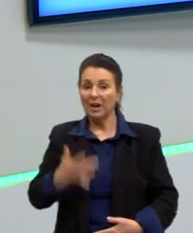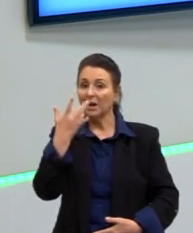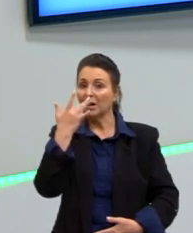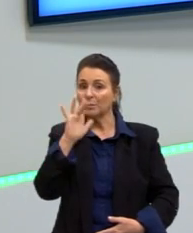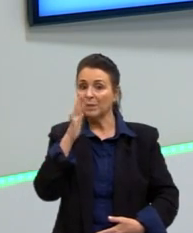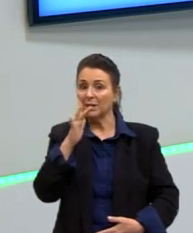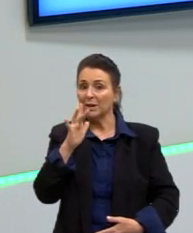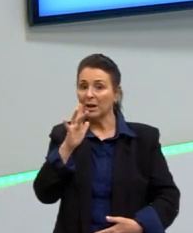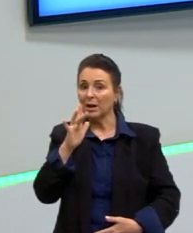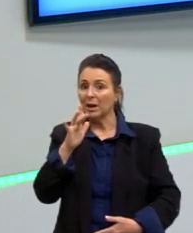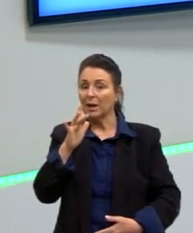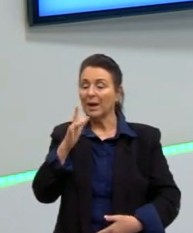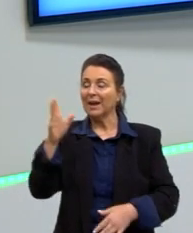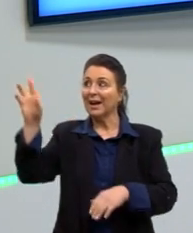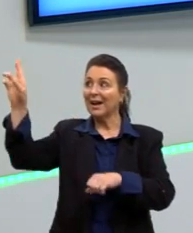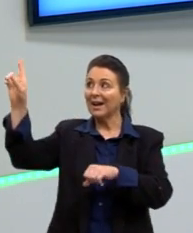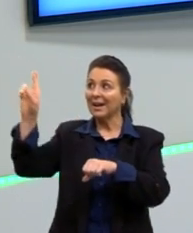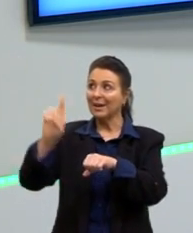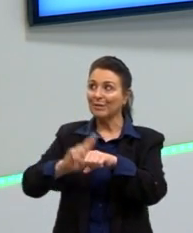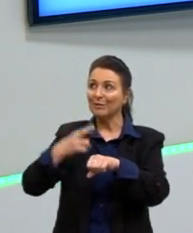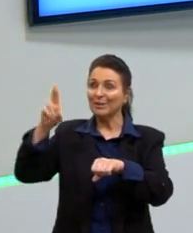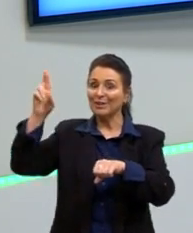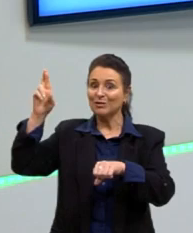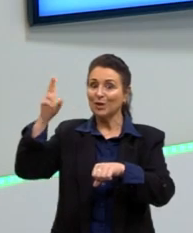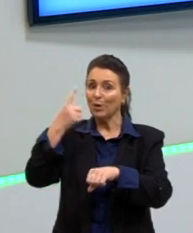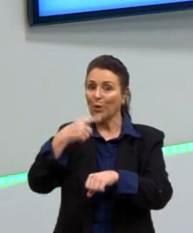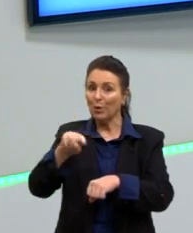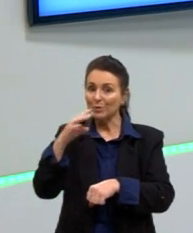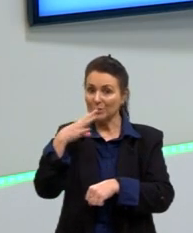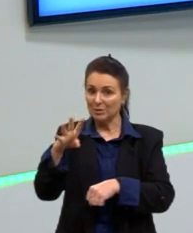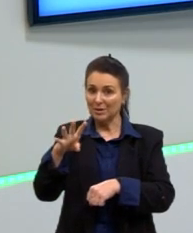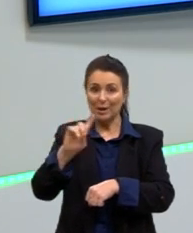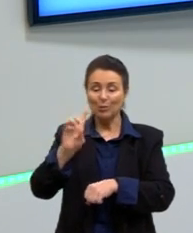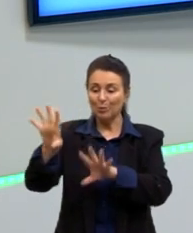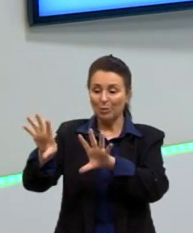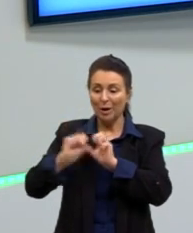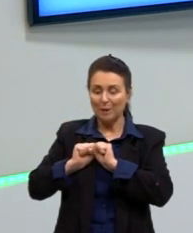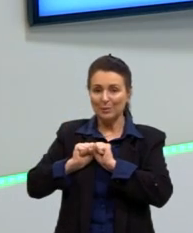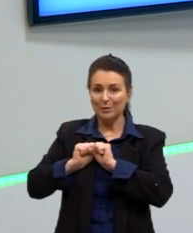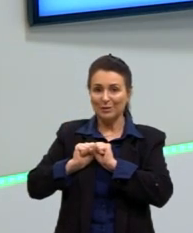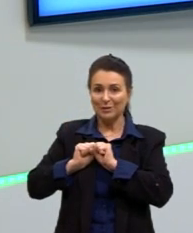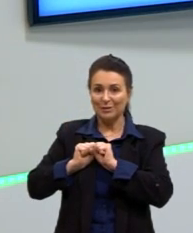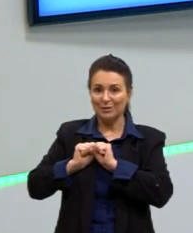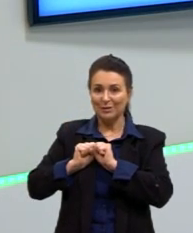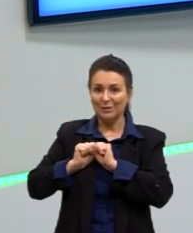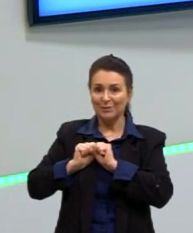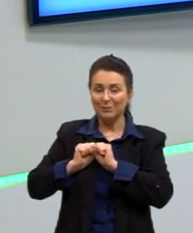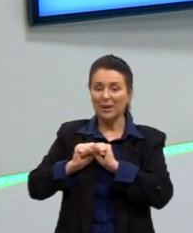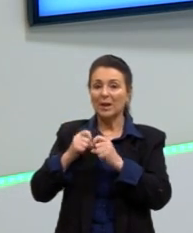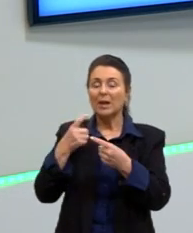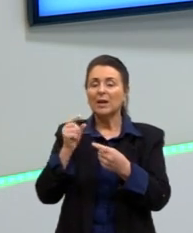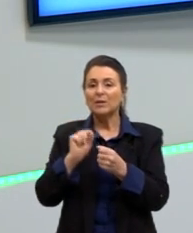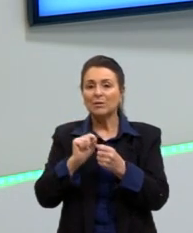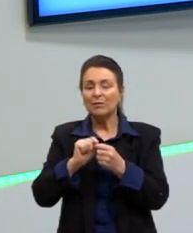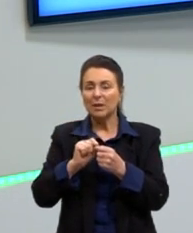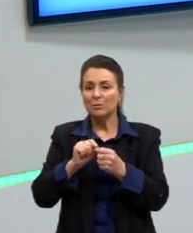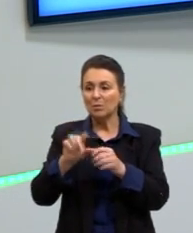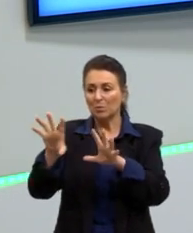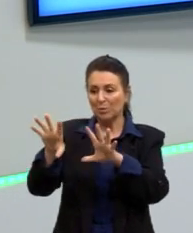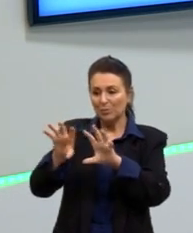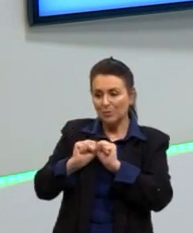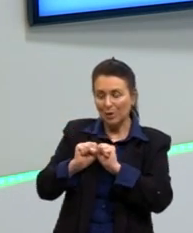refletir todas as cores. Então, eu não estou absorvendo energia. Isso faz com que eu não absorva tanta